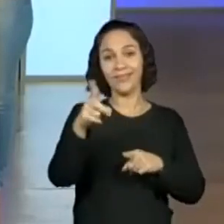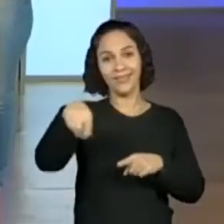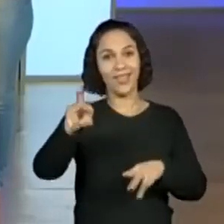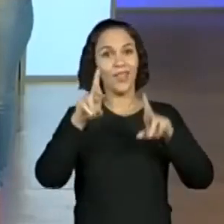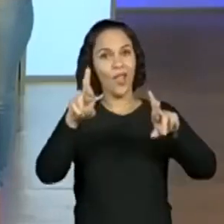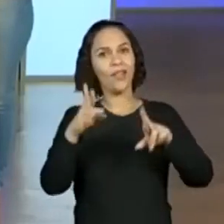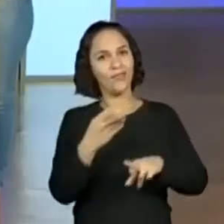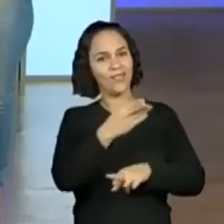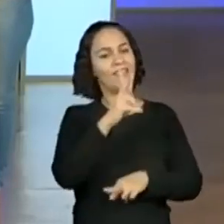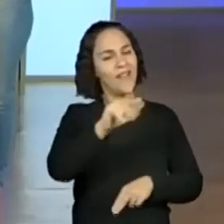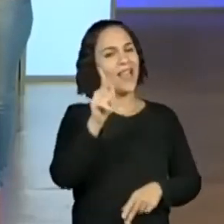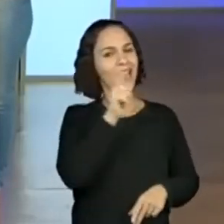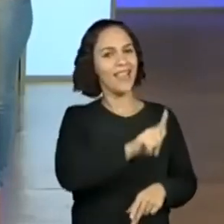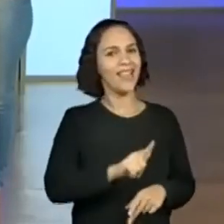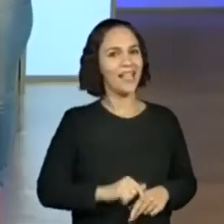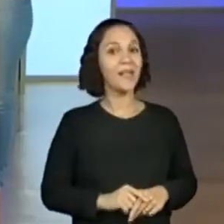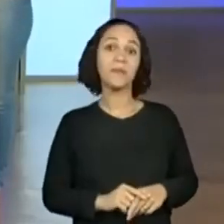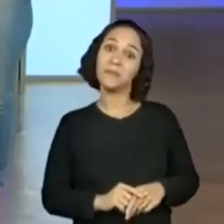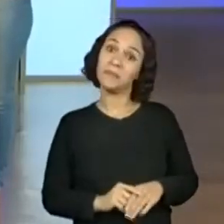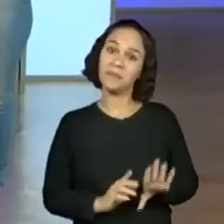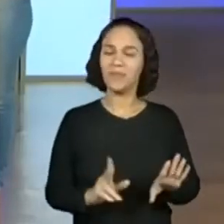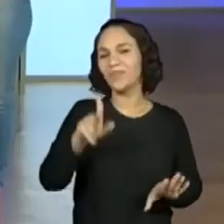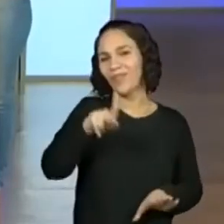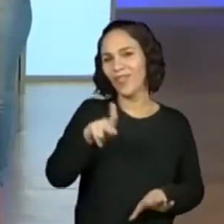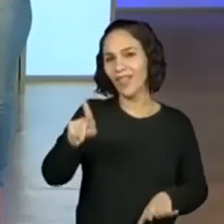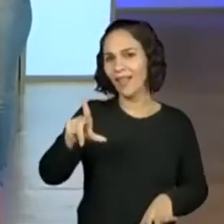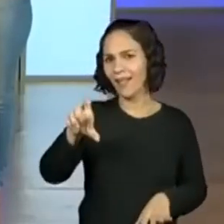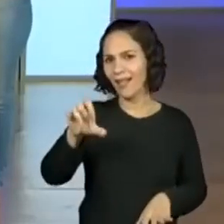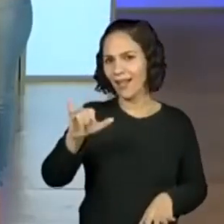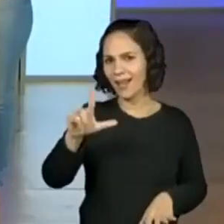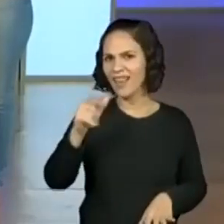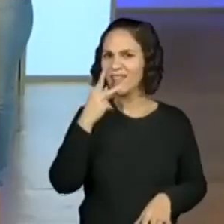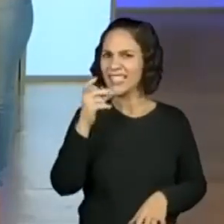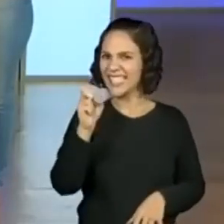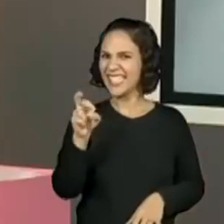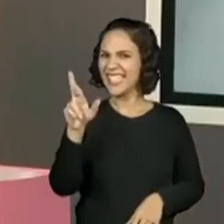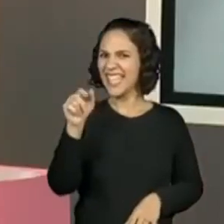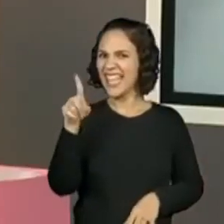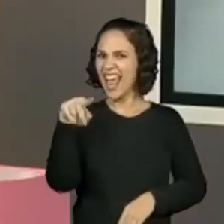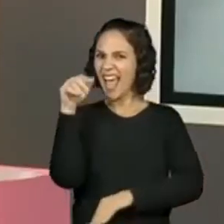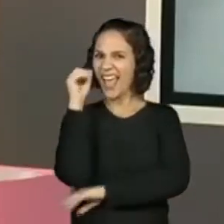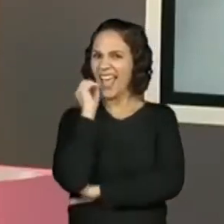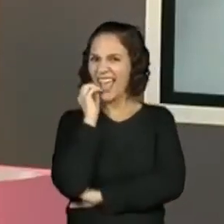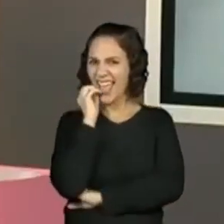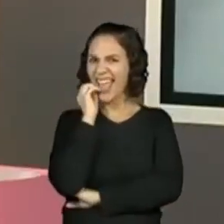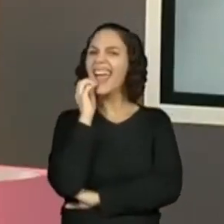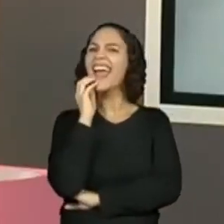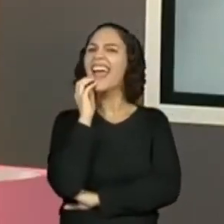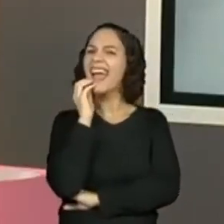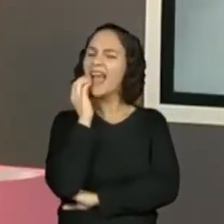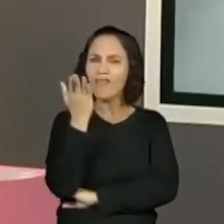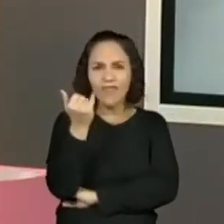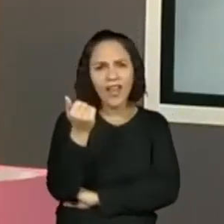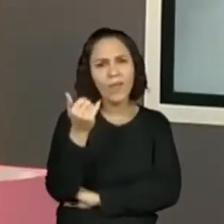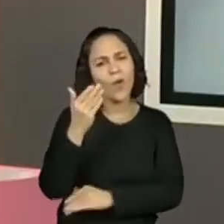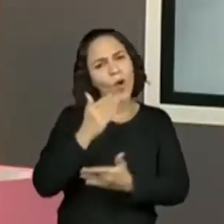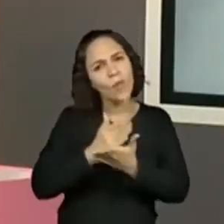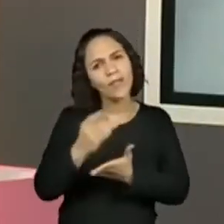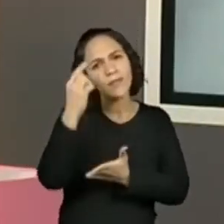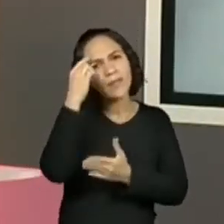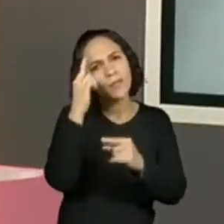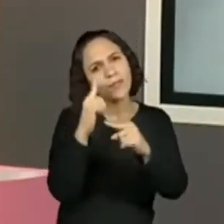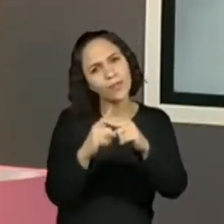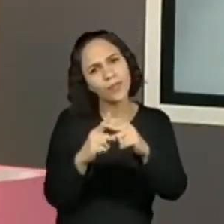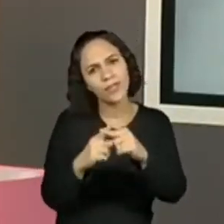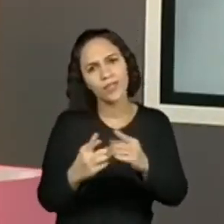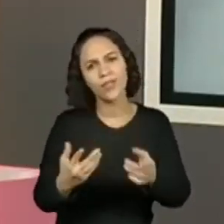você, que hoje você vai ganhar. Ó, a professora Leila colocou assim, será? Sim, professora Leila. Vamos começar com um pensamento positivo. Eu